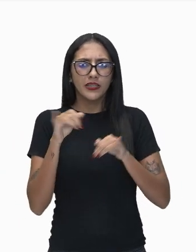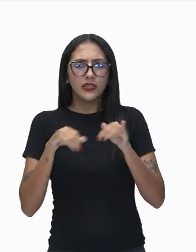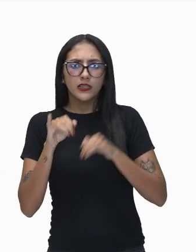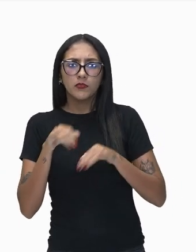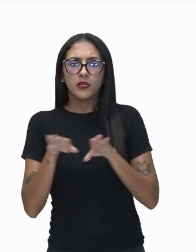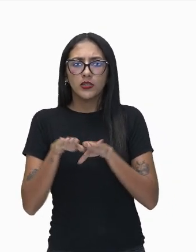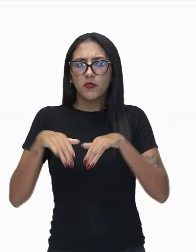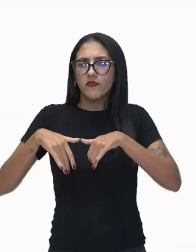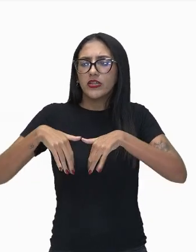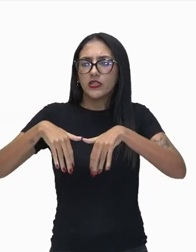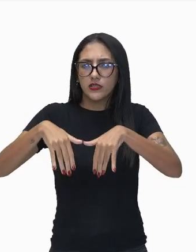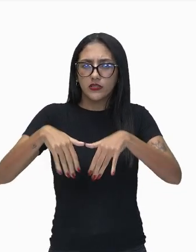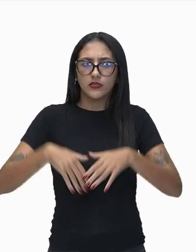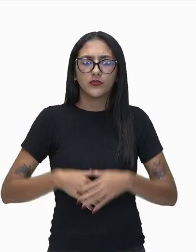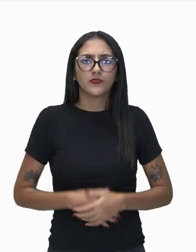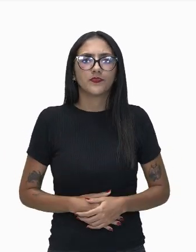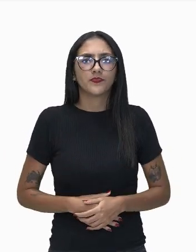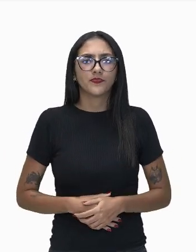Vamos adiante.